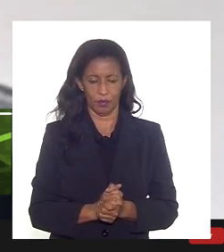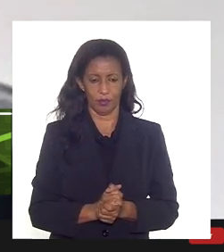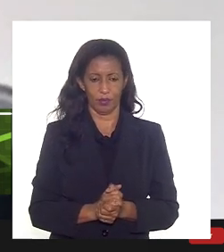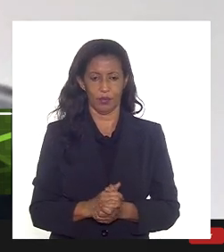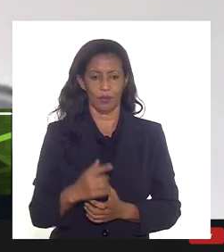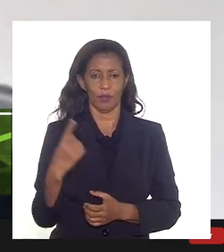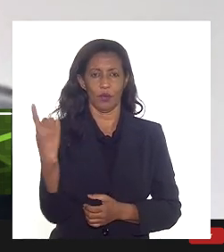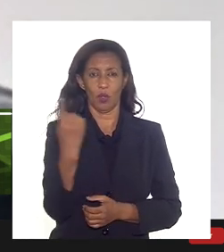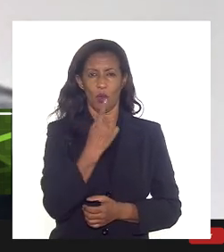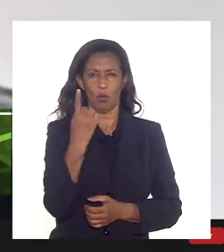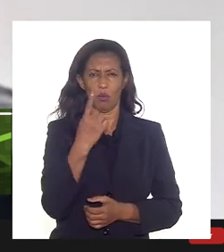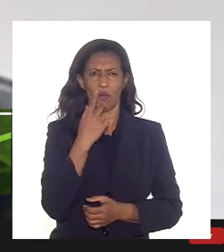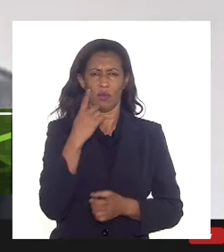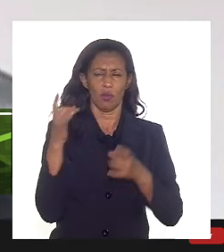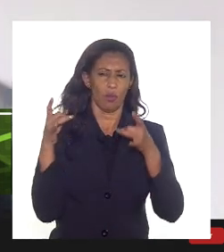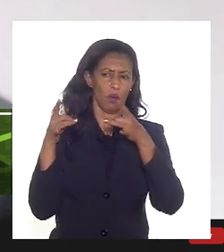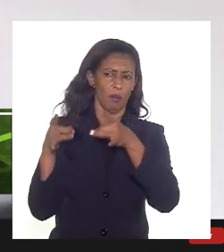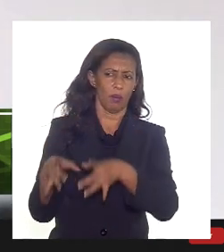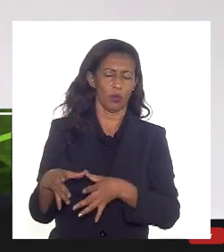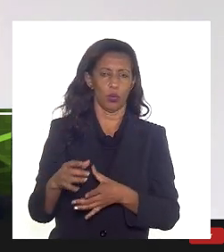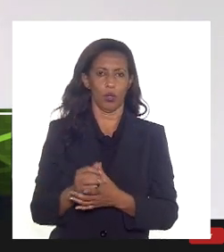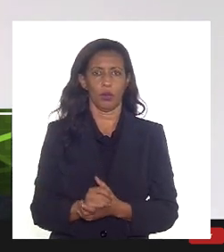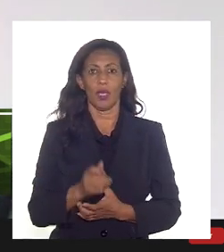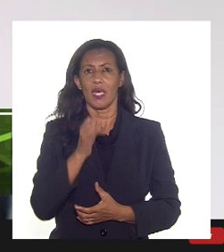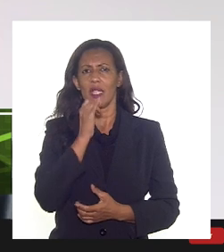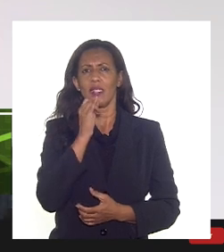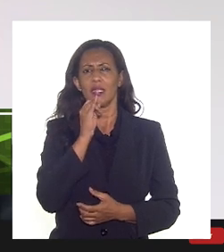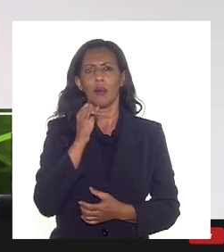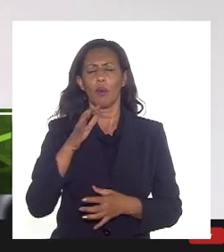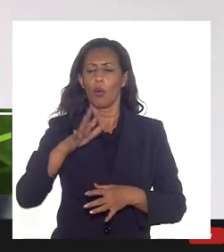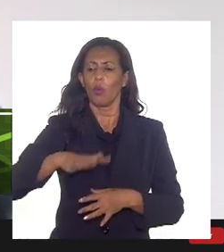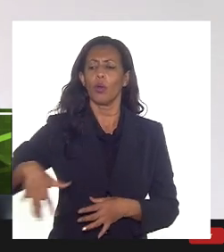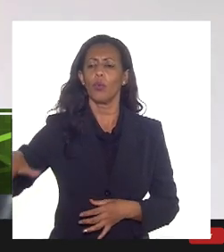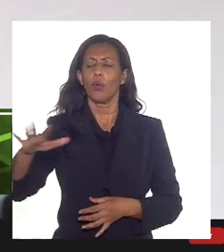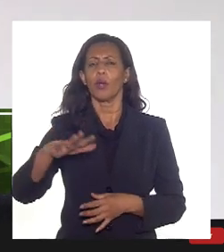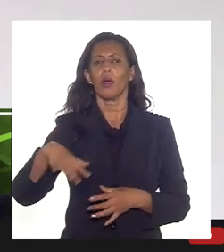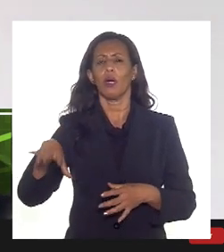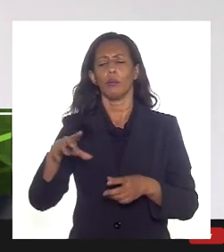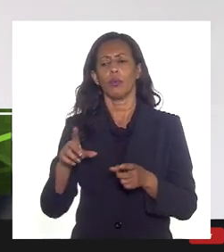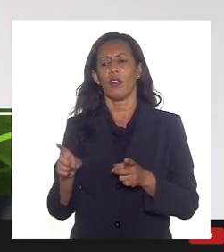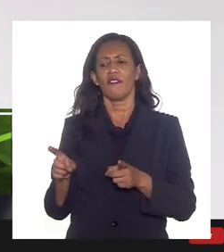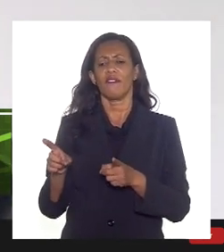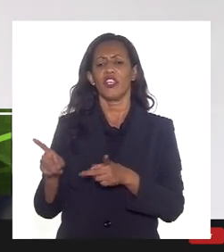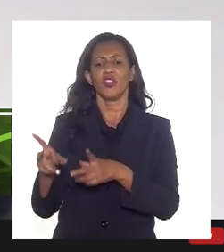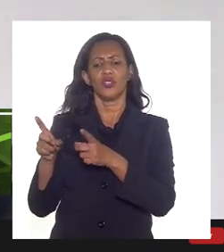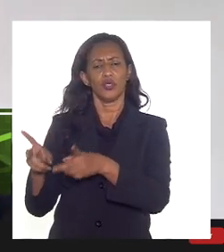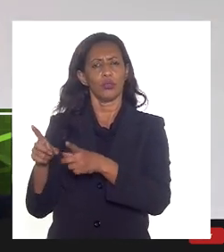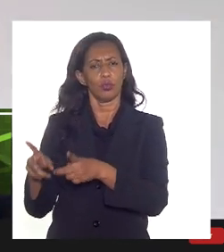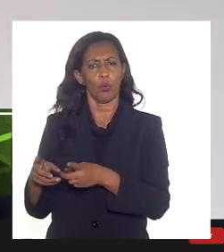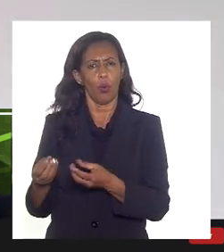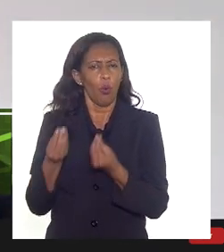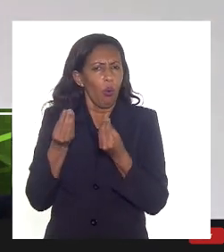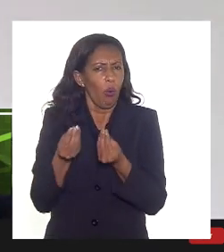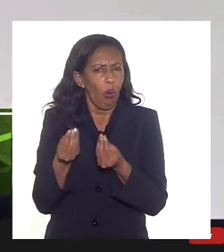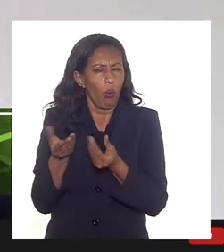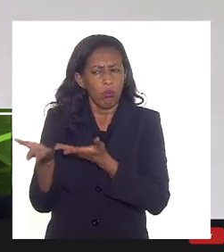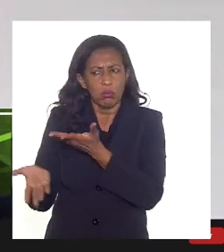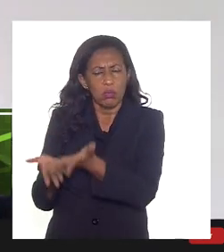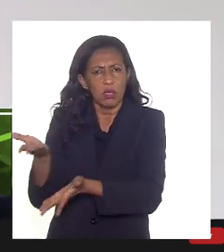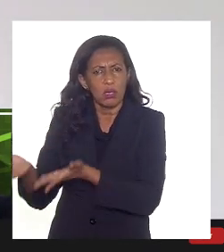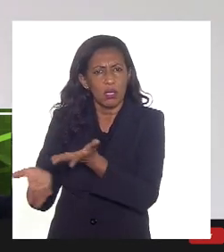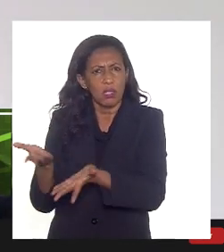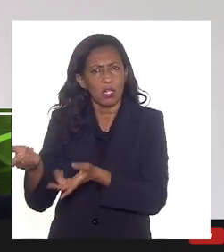questão do abandono por exemplo quando esses campos são vendidos né como é que isso é tratado é nessa